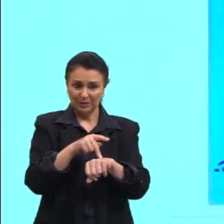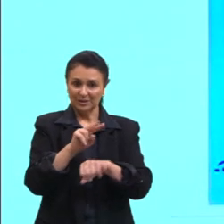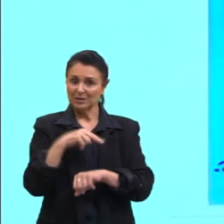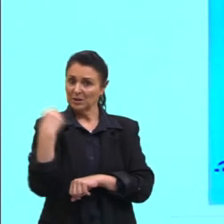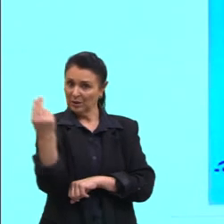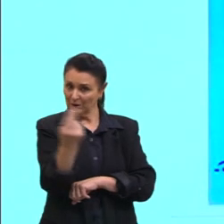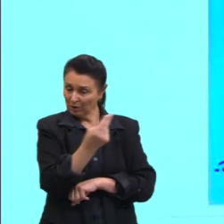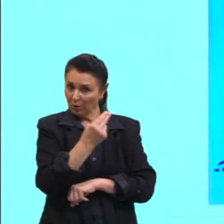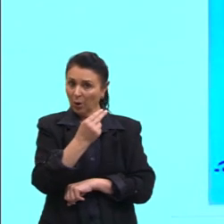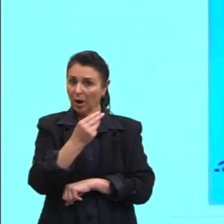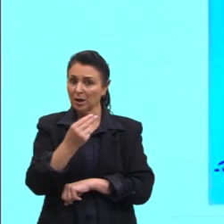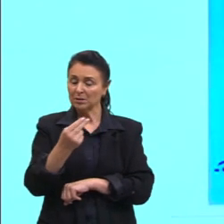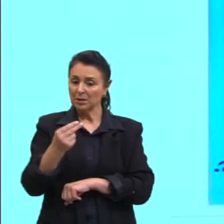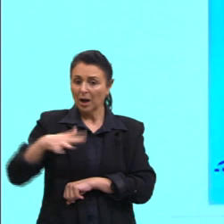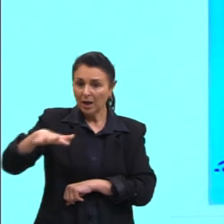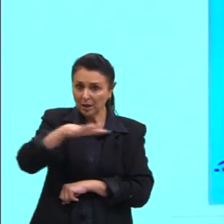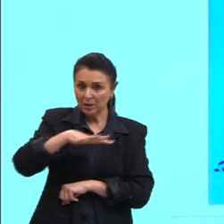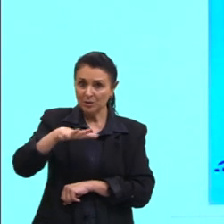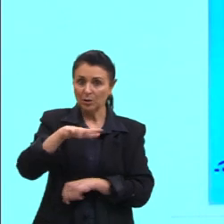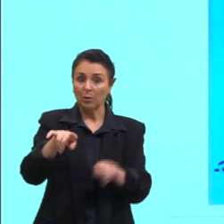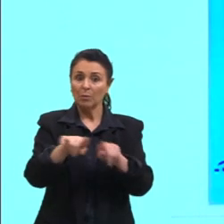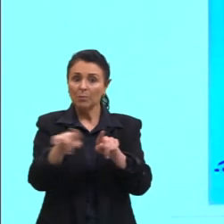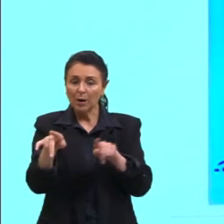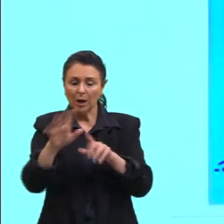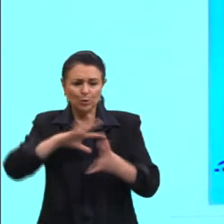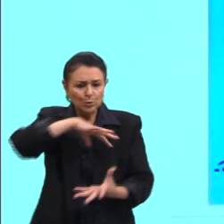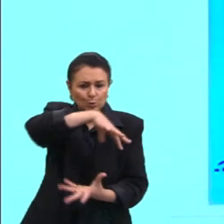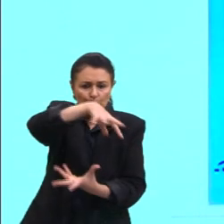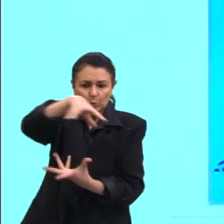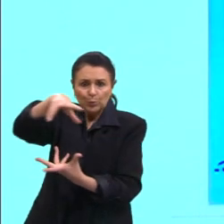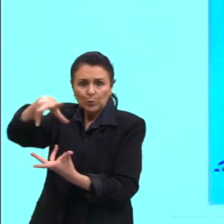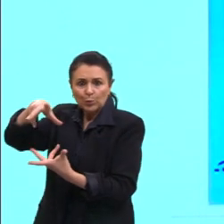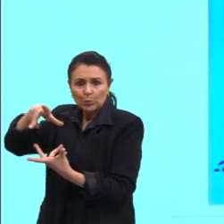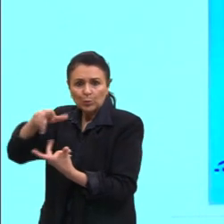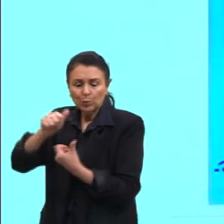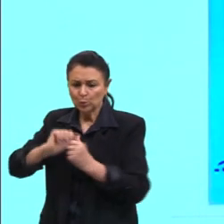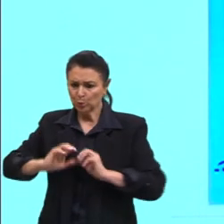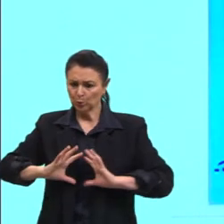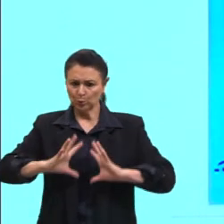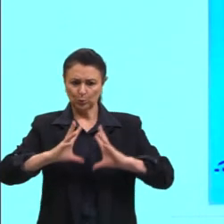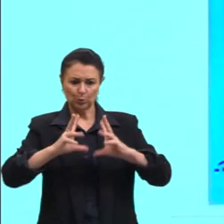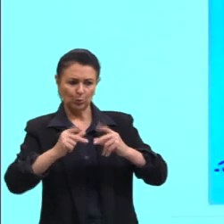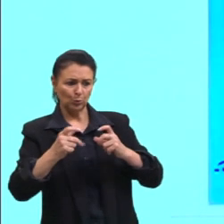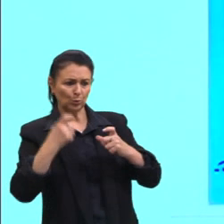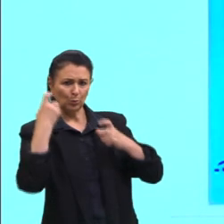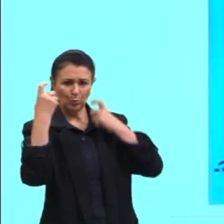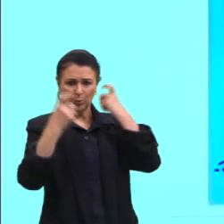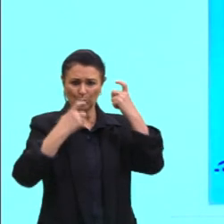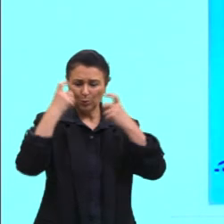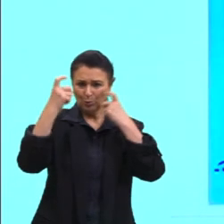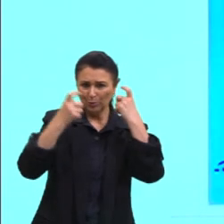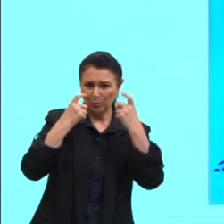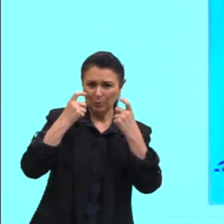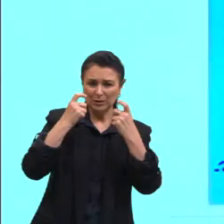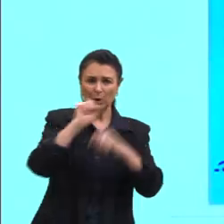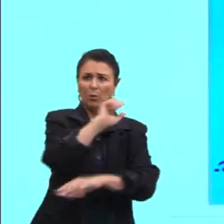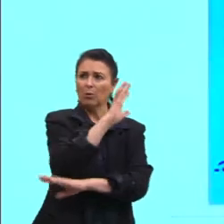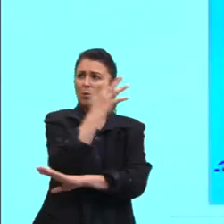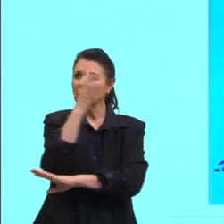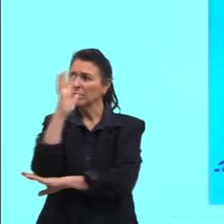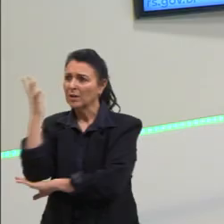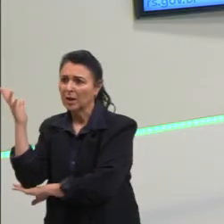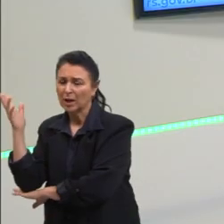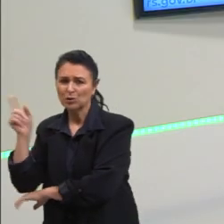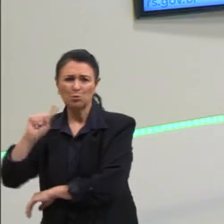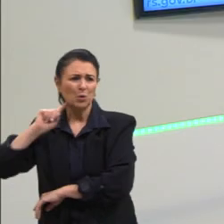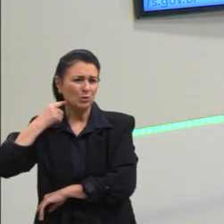está presente no mundo todo, a preocupação com o meio ambiente, a preocupação com os dejetos, as coisas que são lançadas